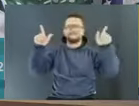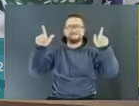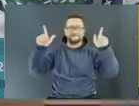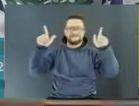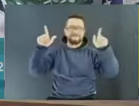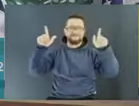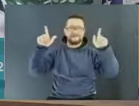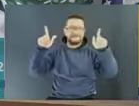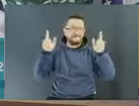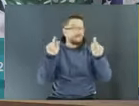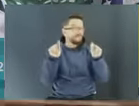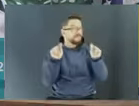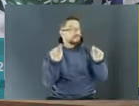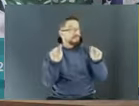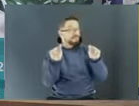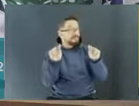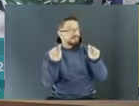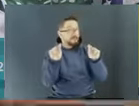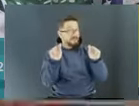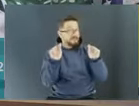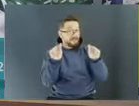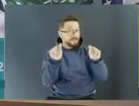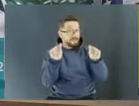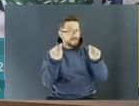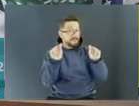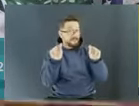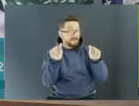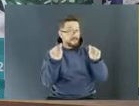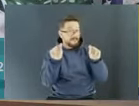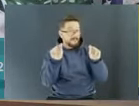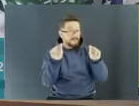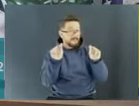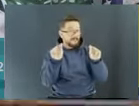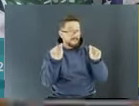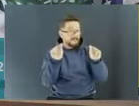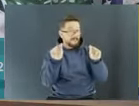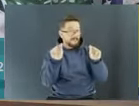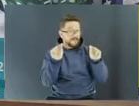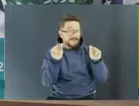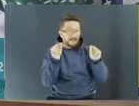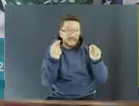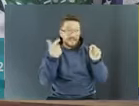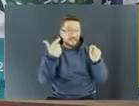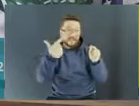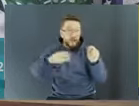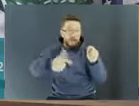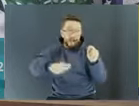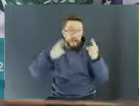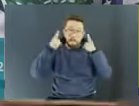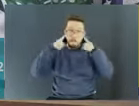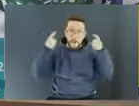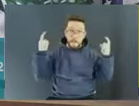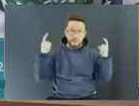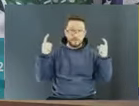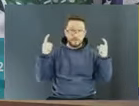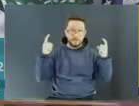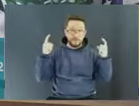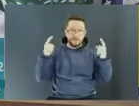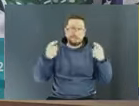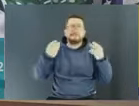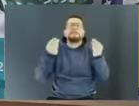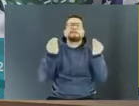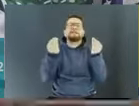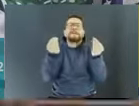obrigar que elas fiquem afastadas numa área simplesmente industrial? Ela continua sendo uma indústria, mas com características